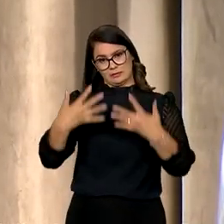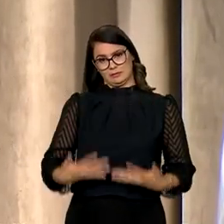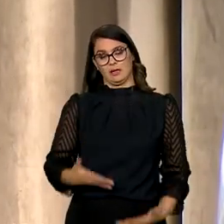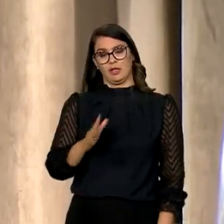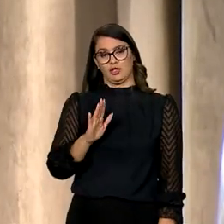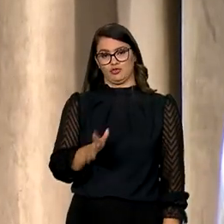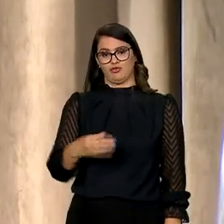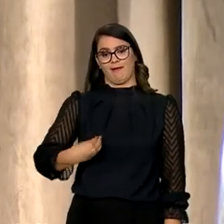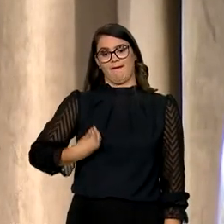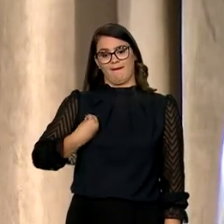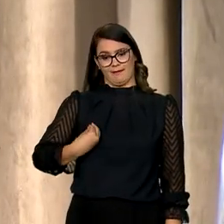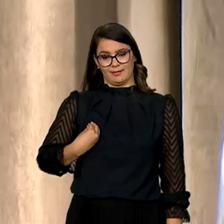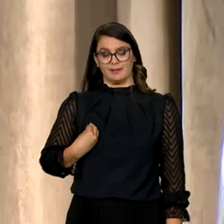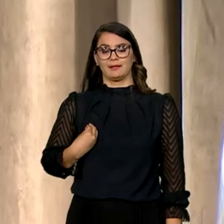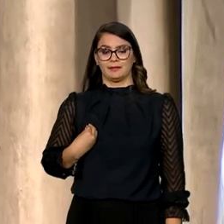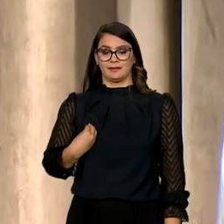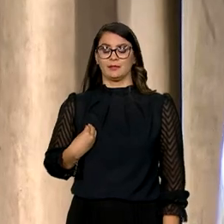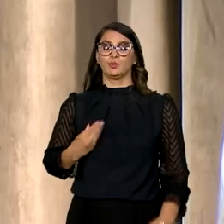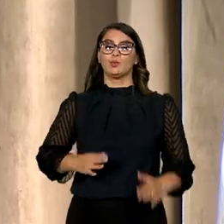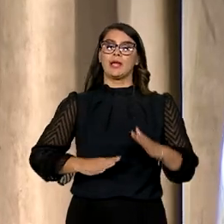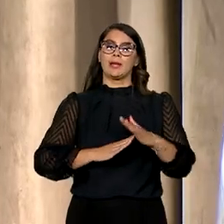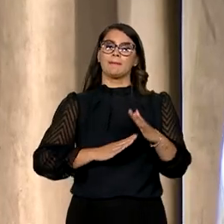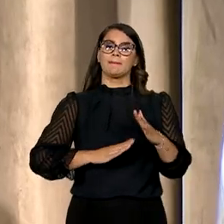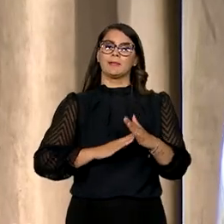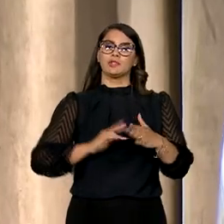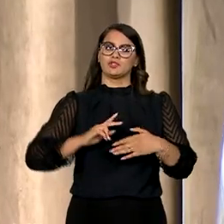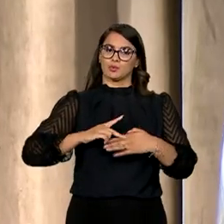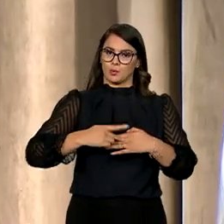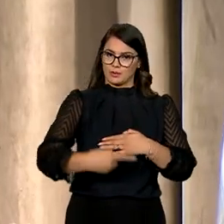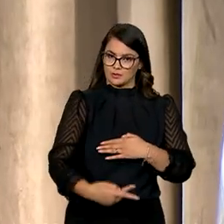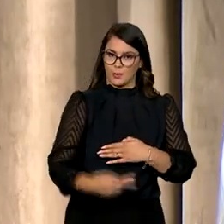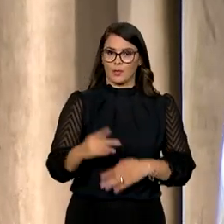dos limites dos efeitos climáticos.